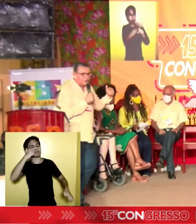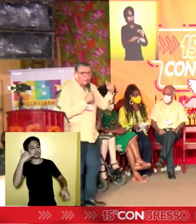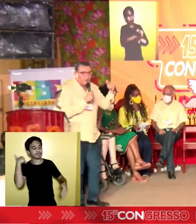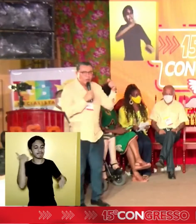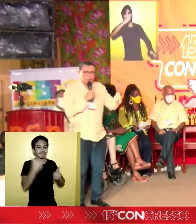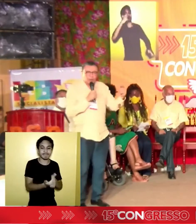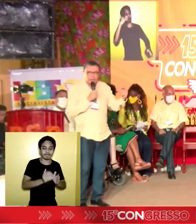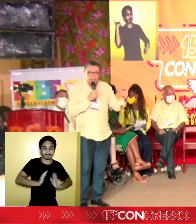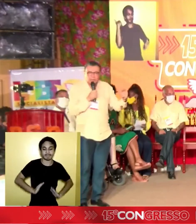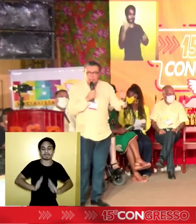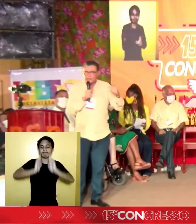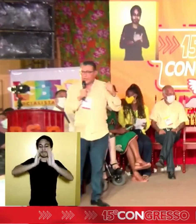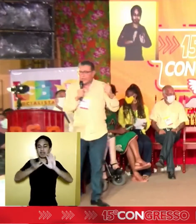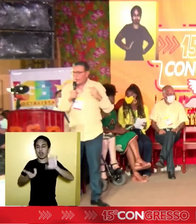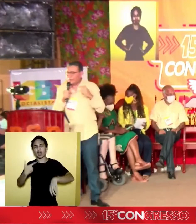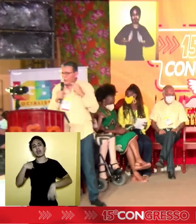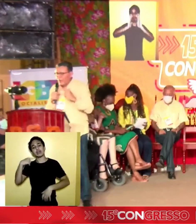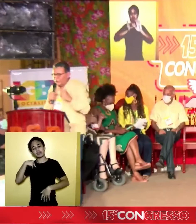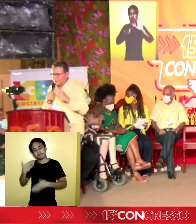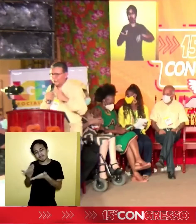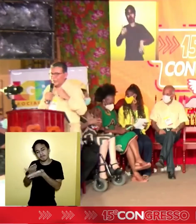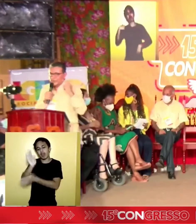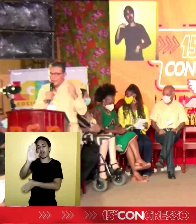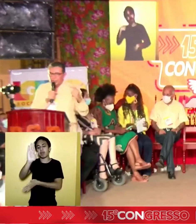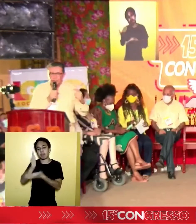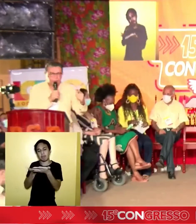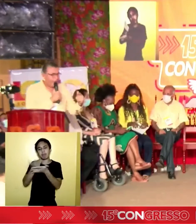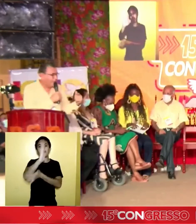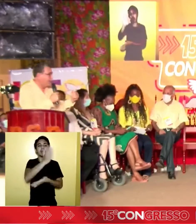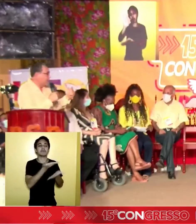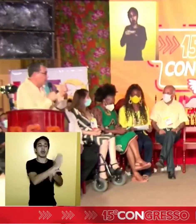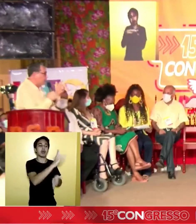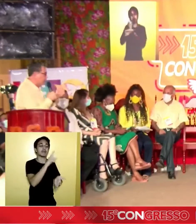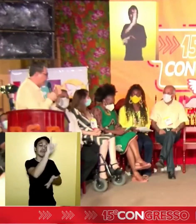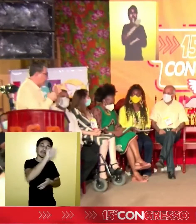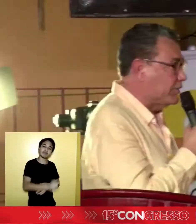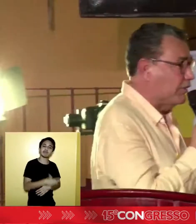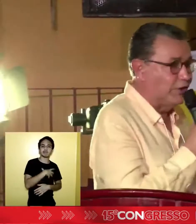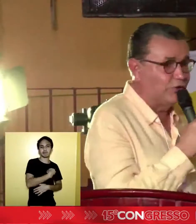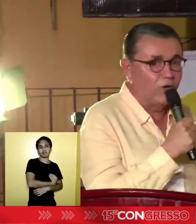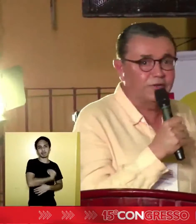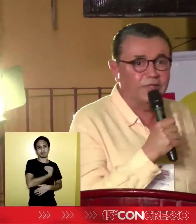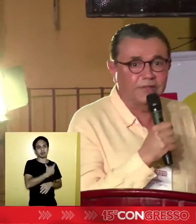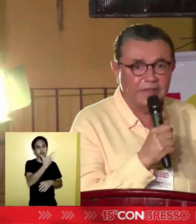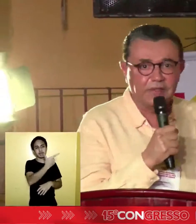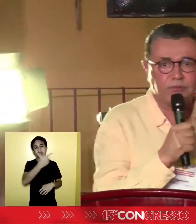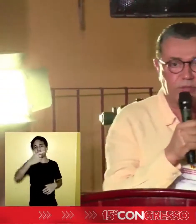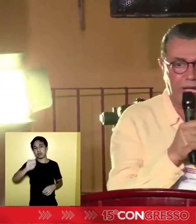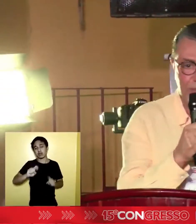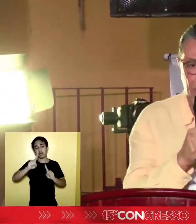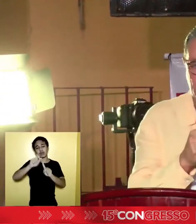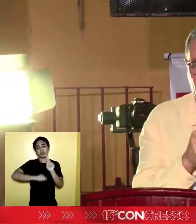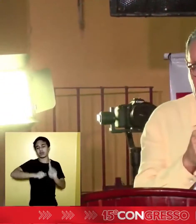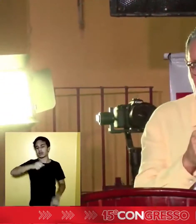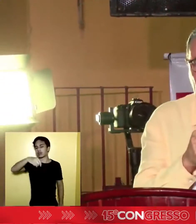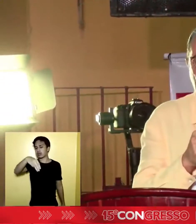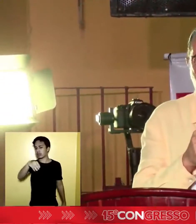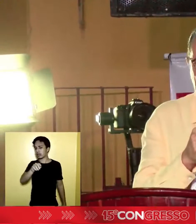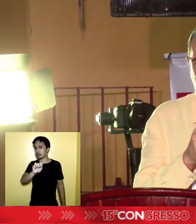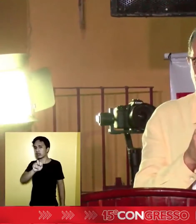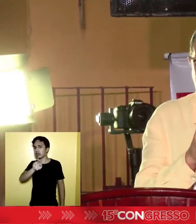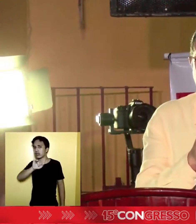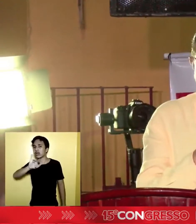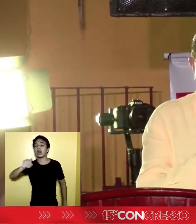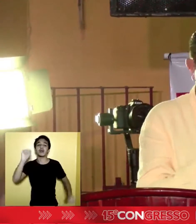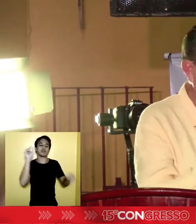manifesto, o programa que serão aprovados, se Deus quiser, entre 28 e 30 de abril próximo,